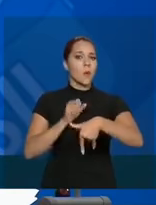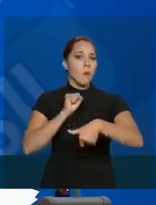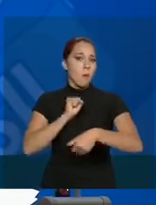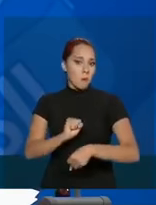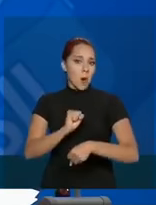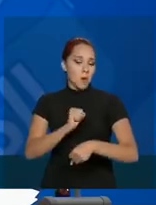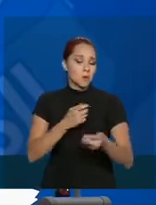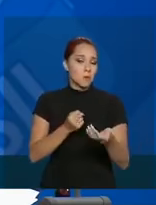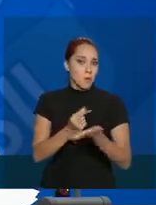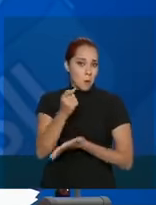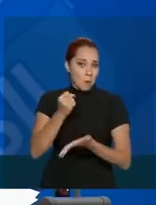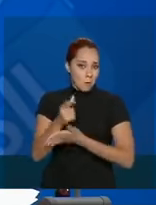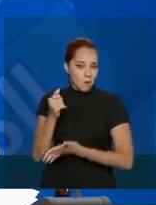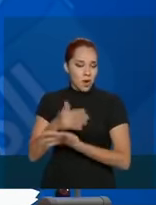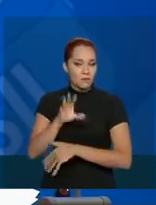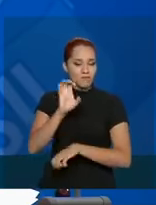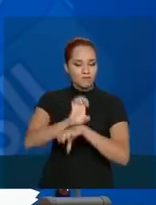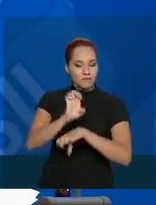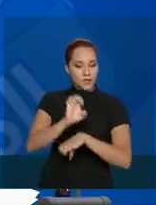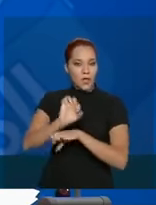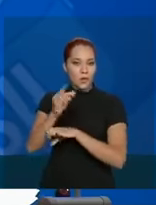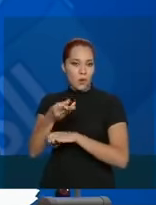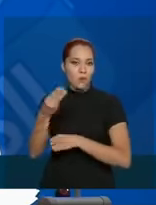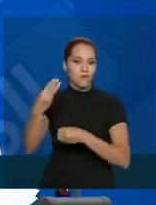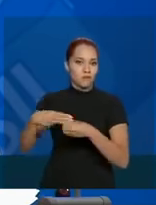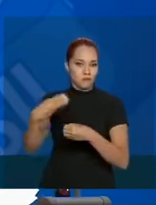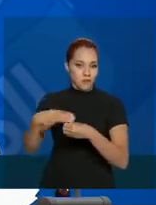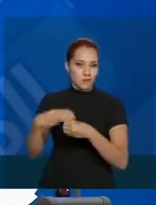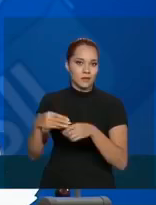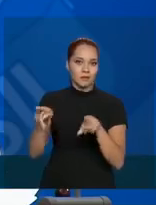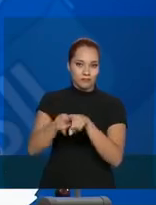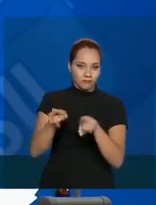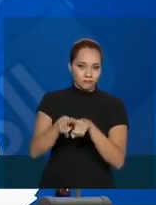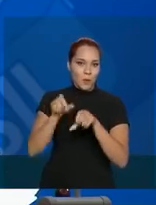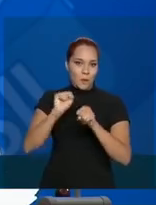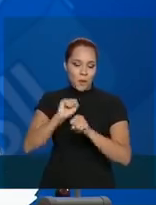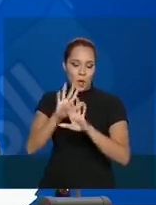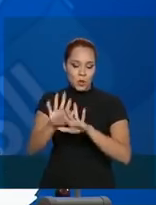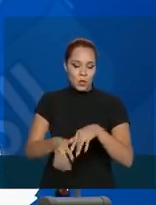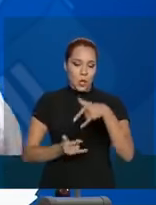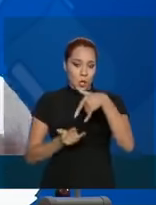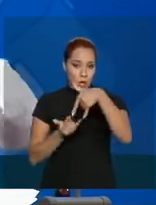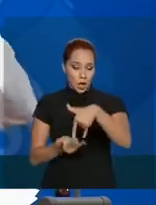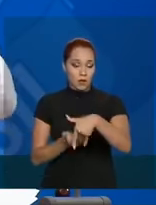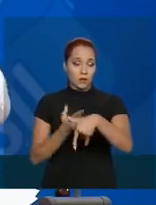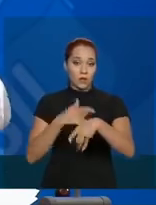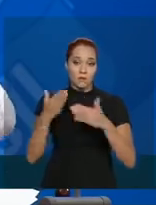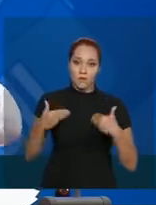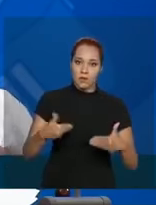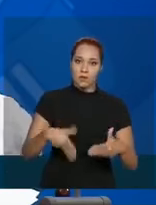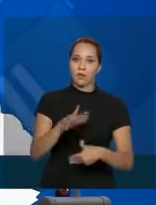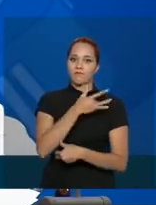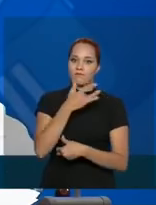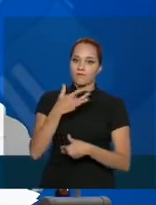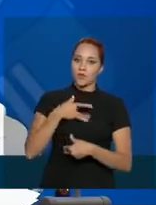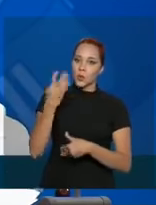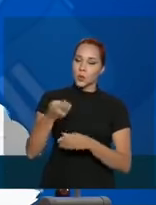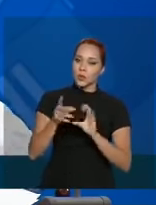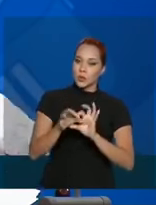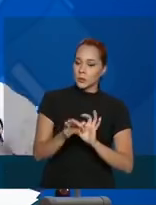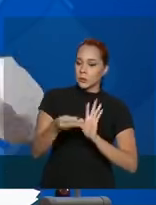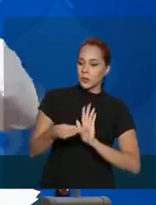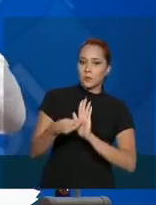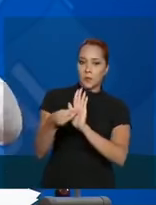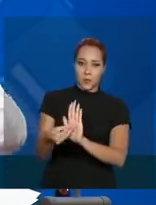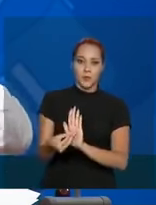adquiridos pelos estados e pelos municípios, como também podem ser leitos que o Ministério da Saúde colocou à disposição.